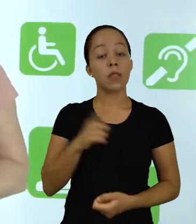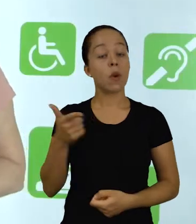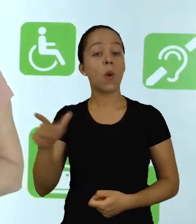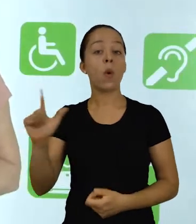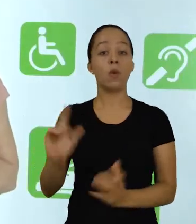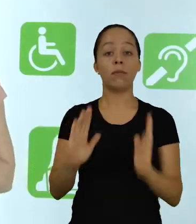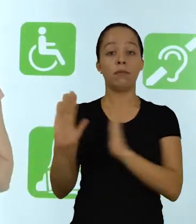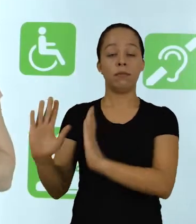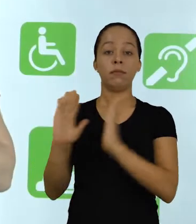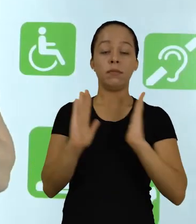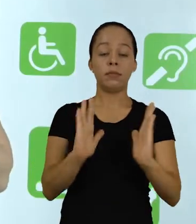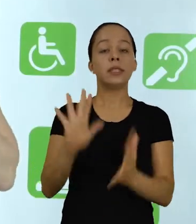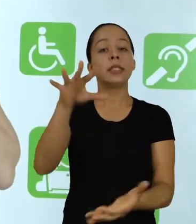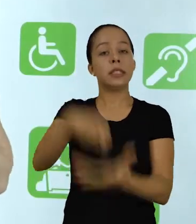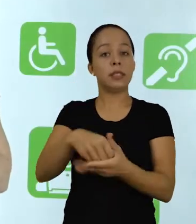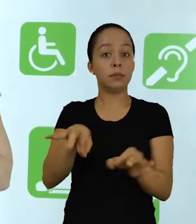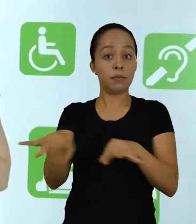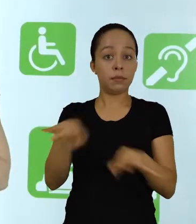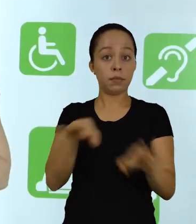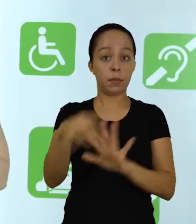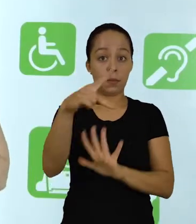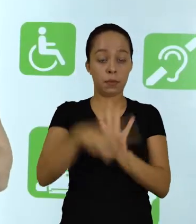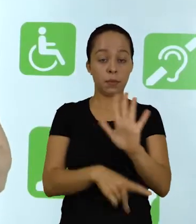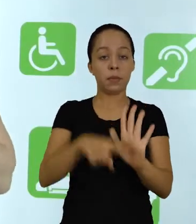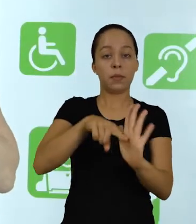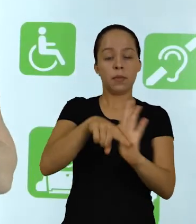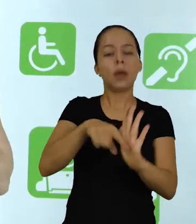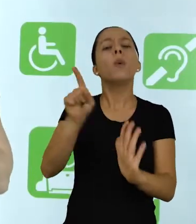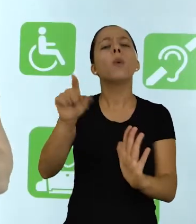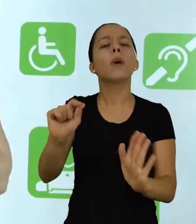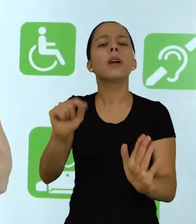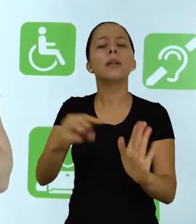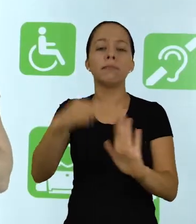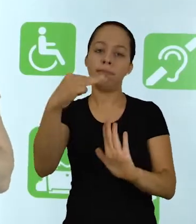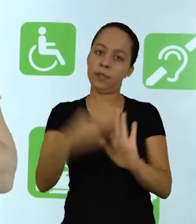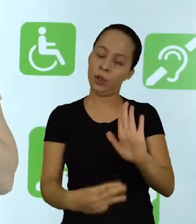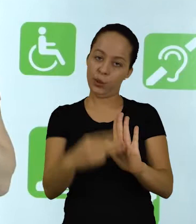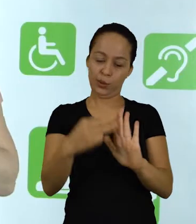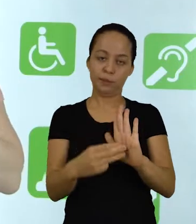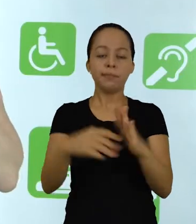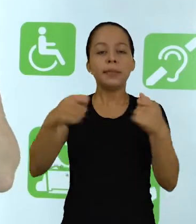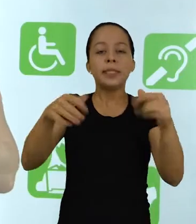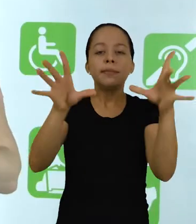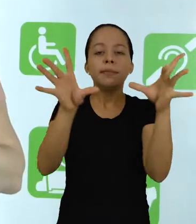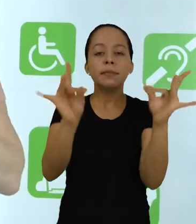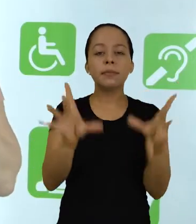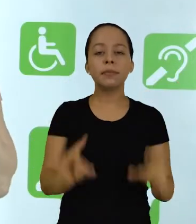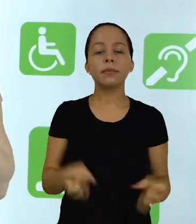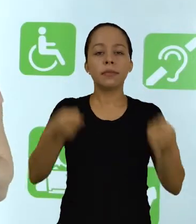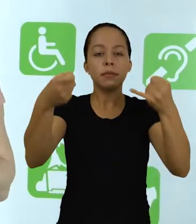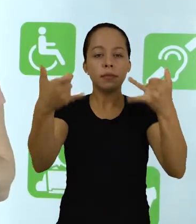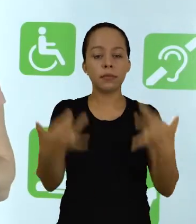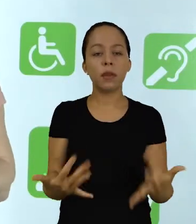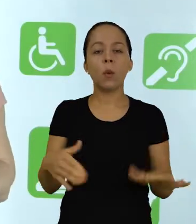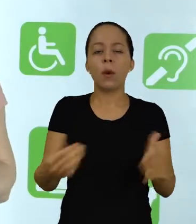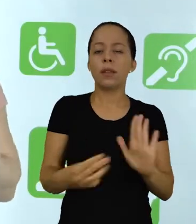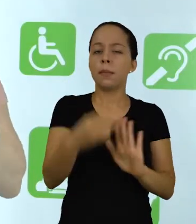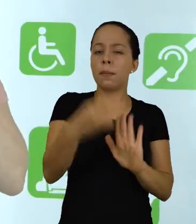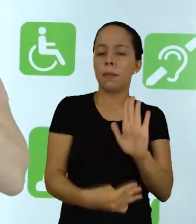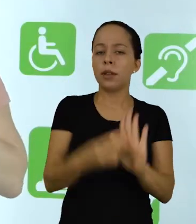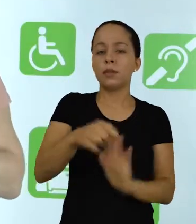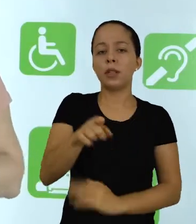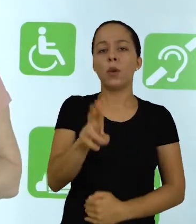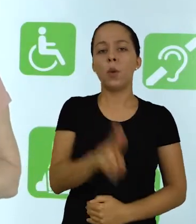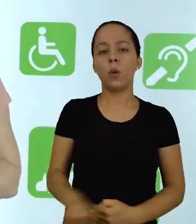A etapa da construção do projeto de pesquisa é a metodologia, é a descrição dos métodos que você